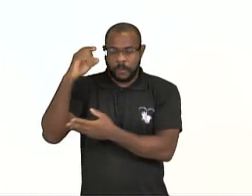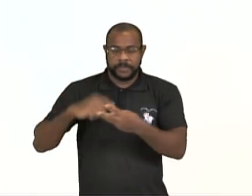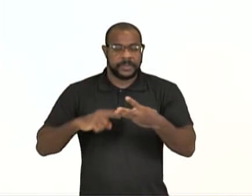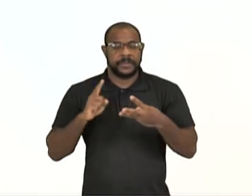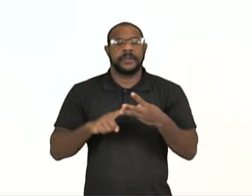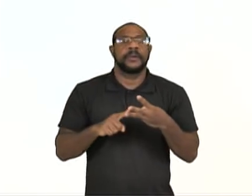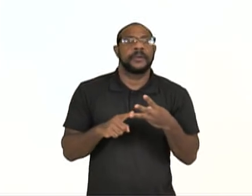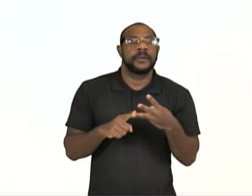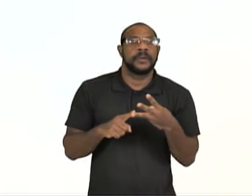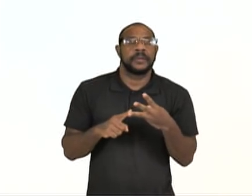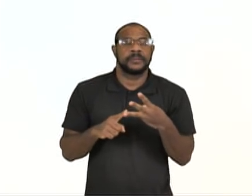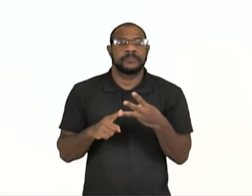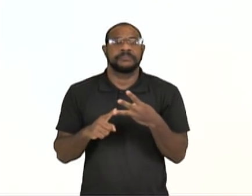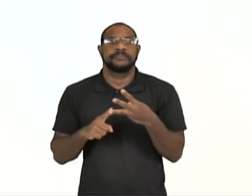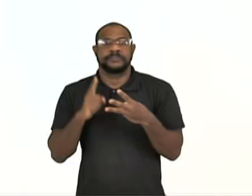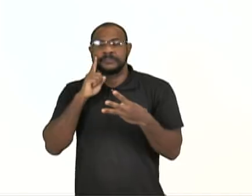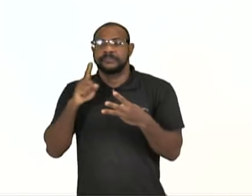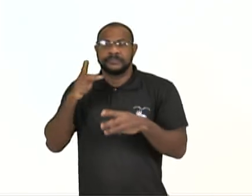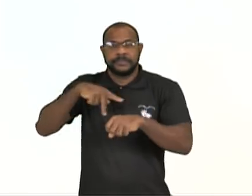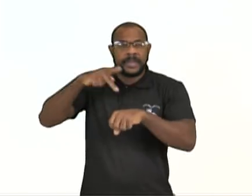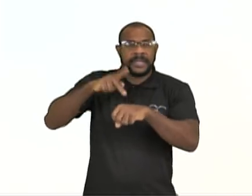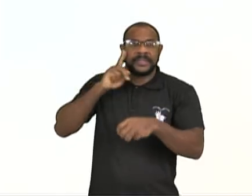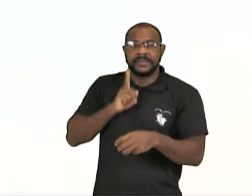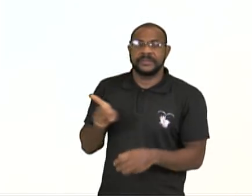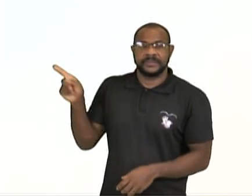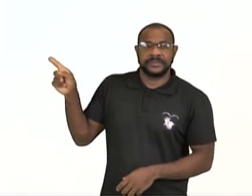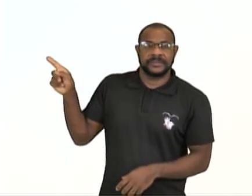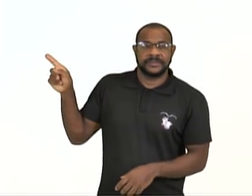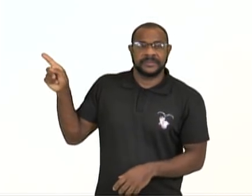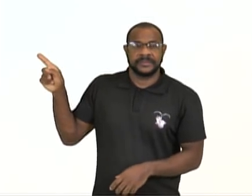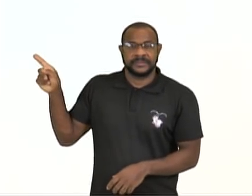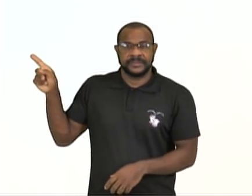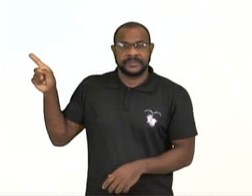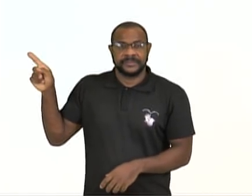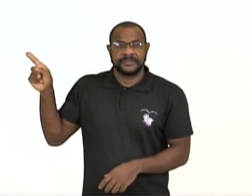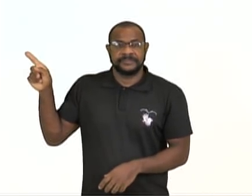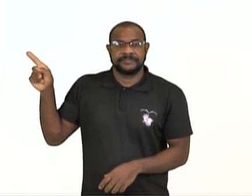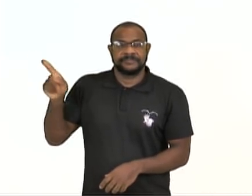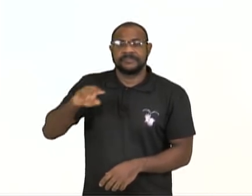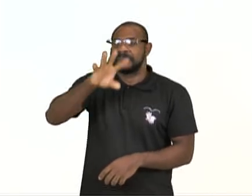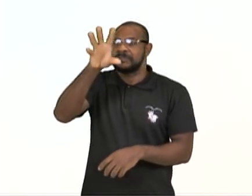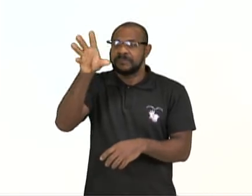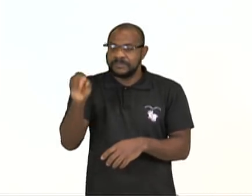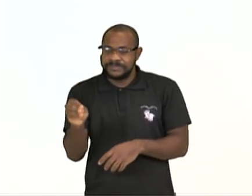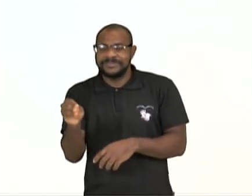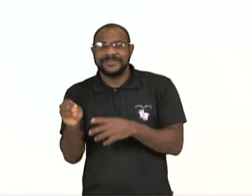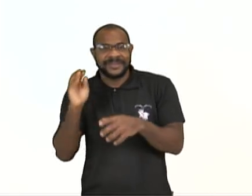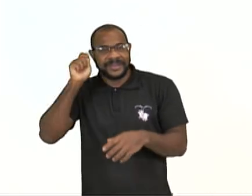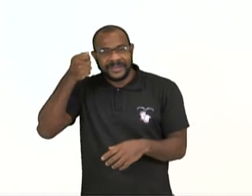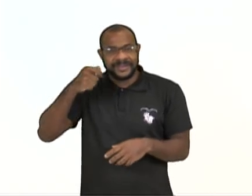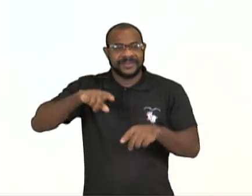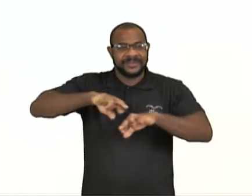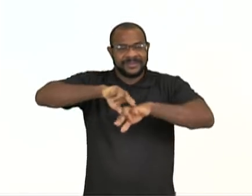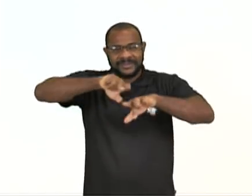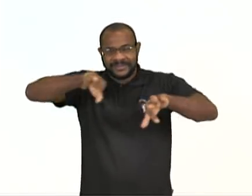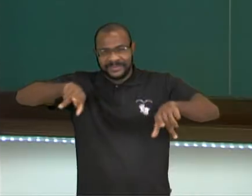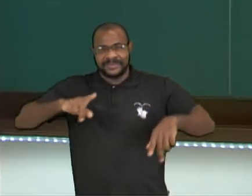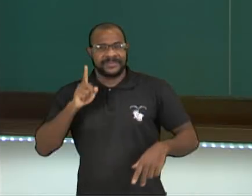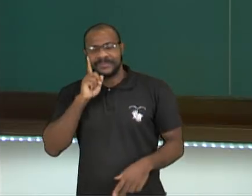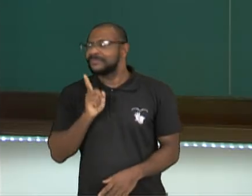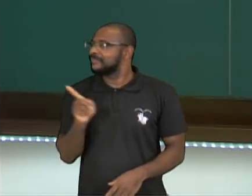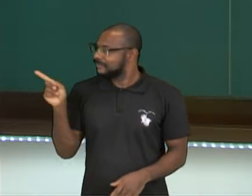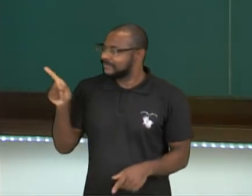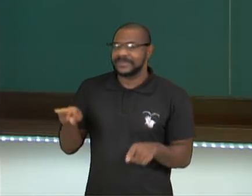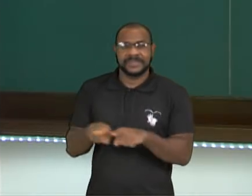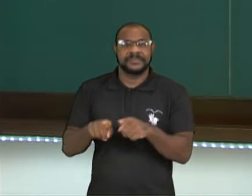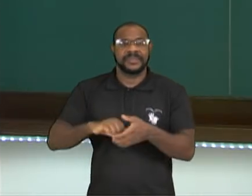perto, República Democrática do Congo, Nigéria, Somália, Etiópia e Eritreia, que é o chifre